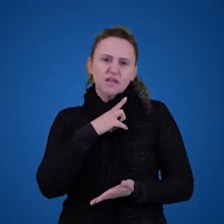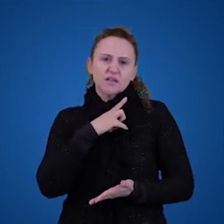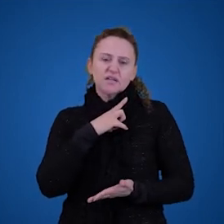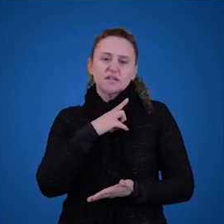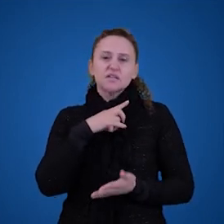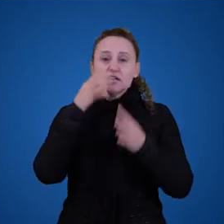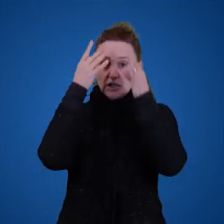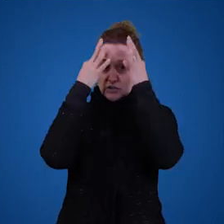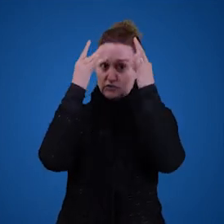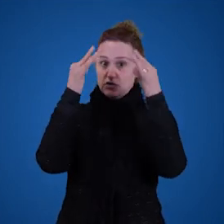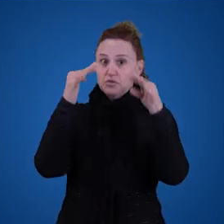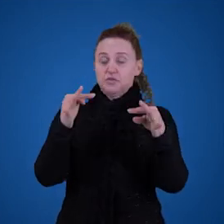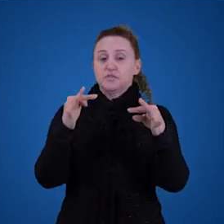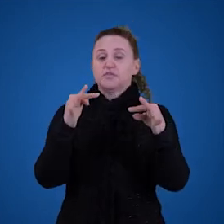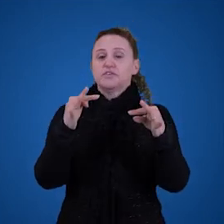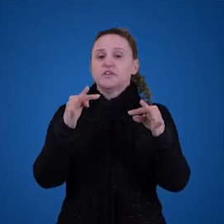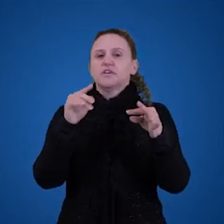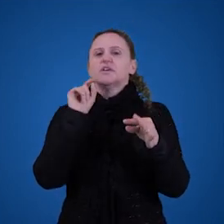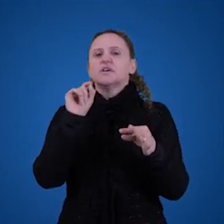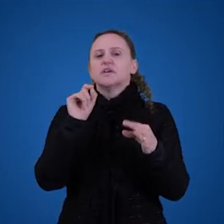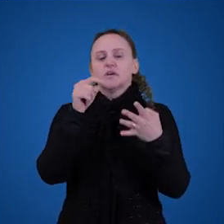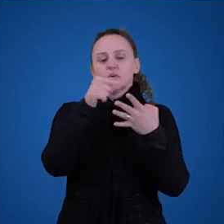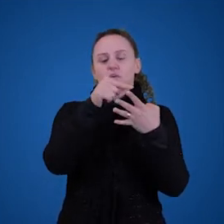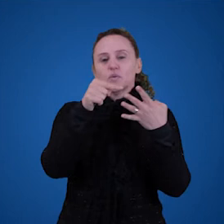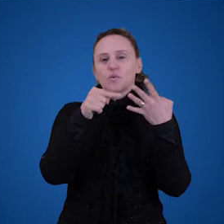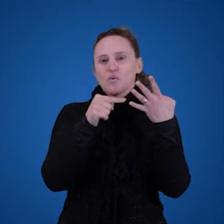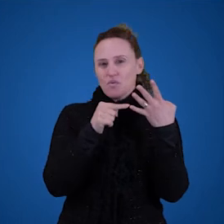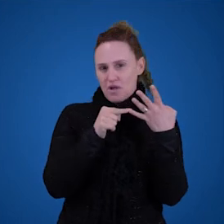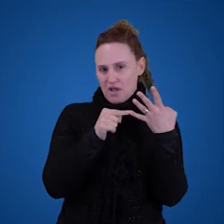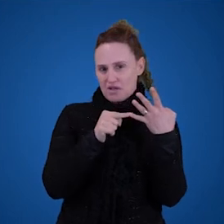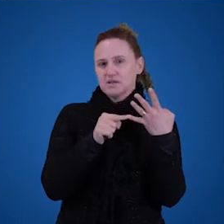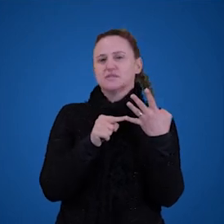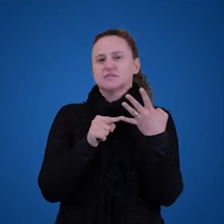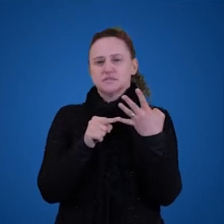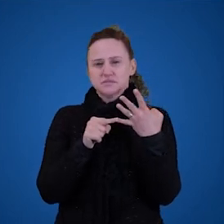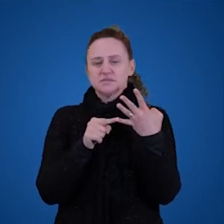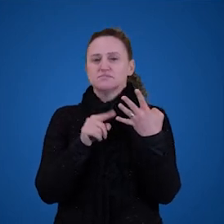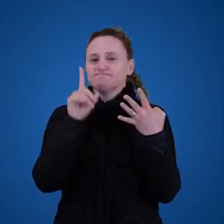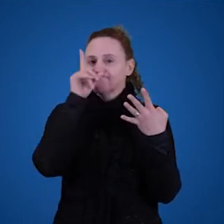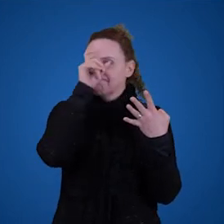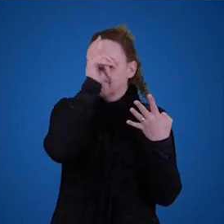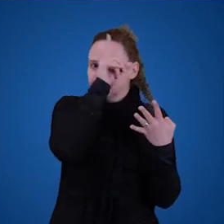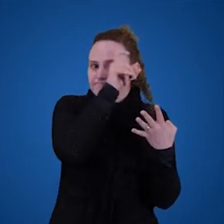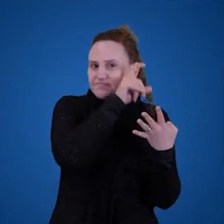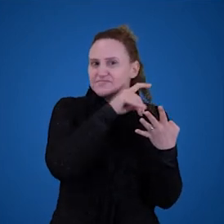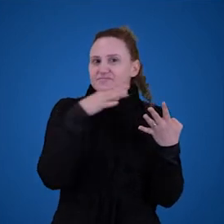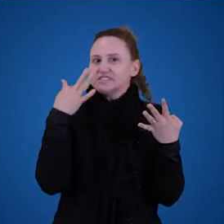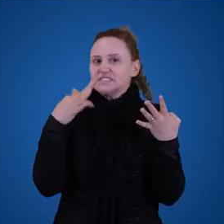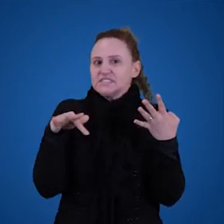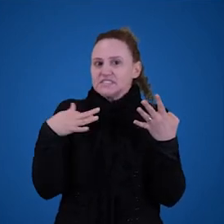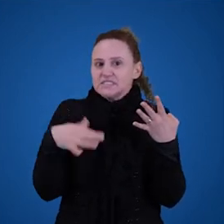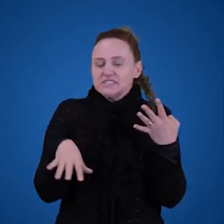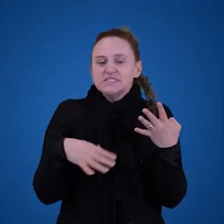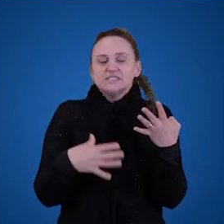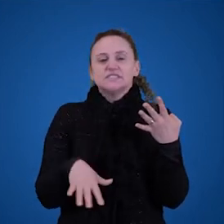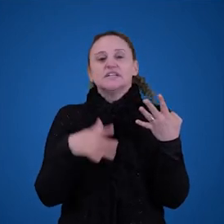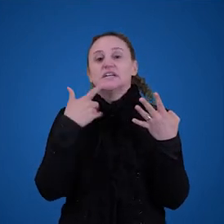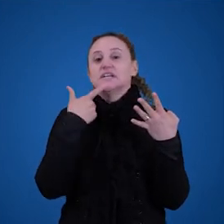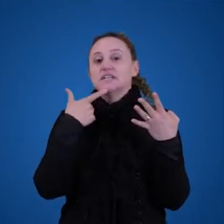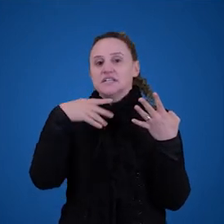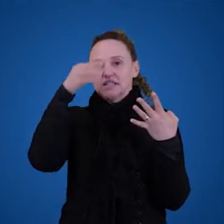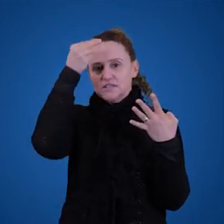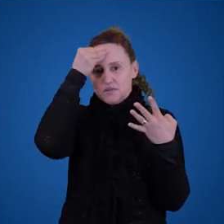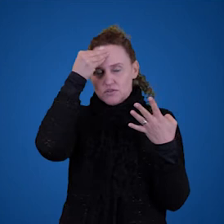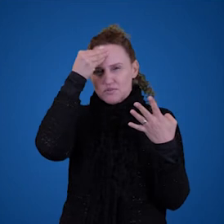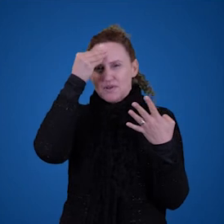em filosofia, ou chama em filosofia, de quatro quebra-cabeças linguísticos, ou enigmas linguísticos, certo? Os problemas são chamados assim porque